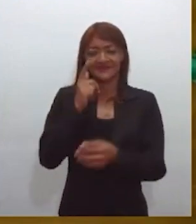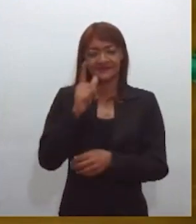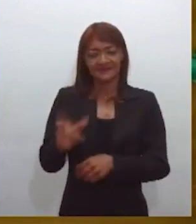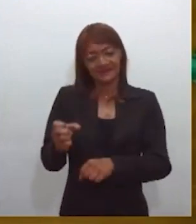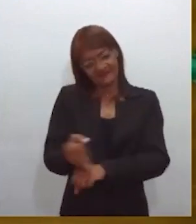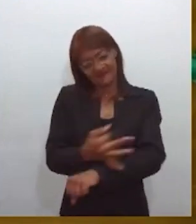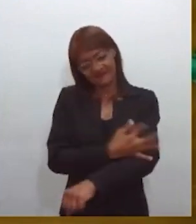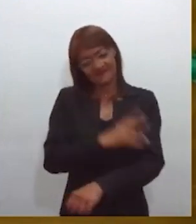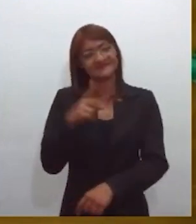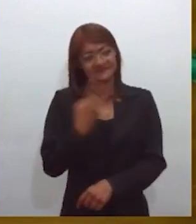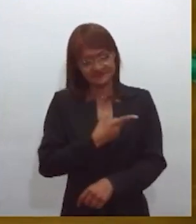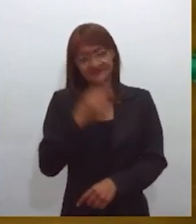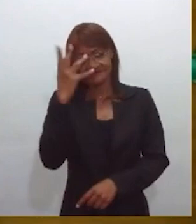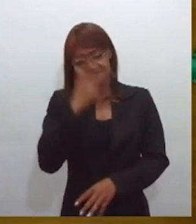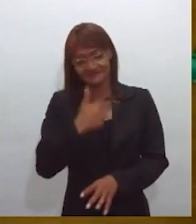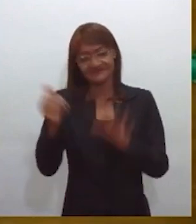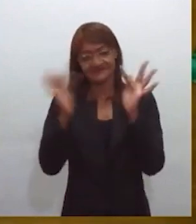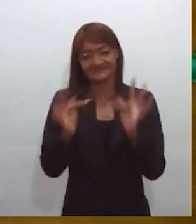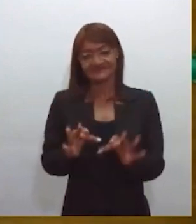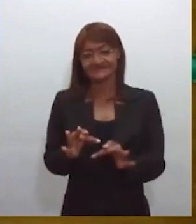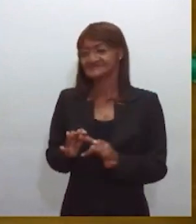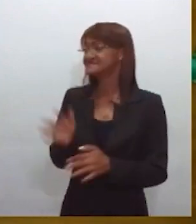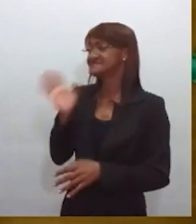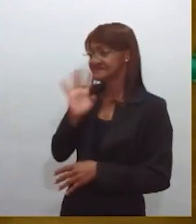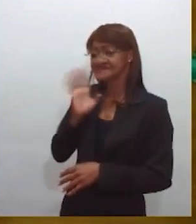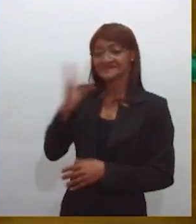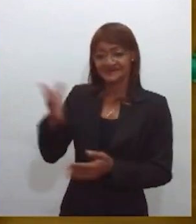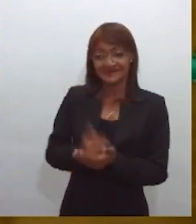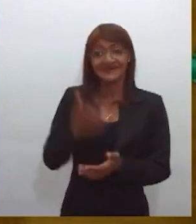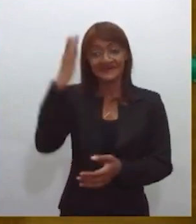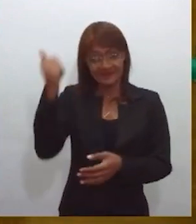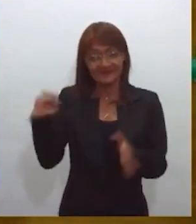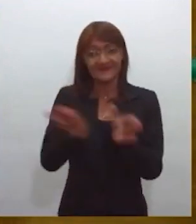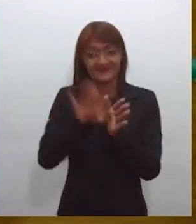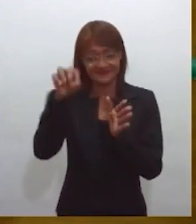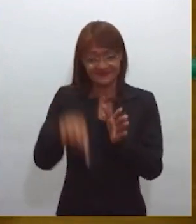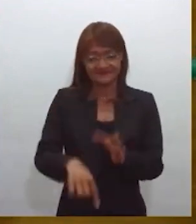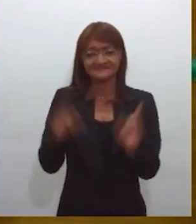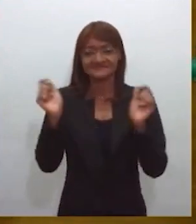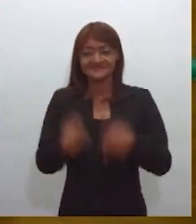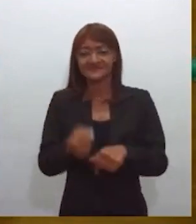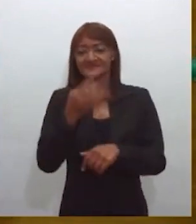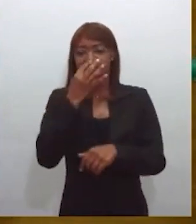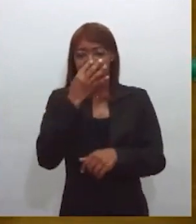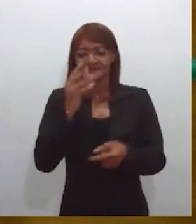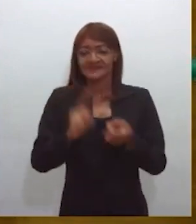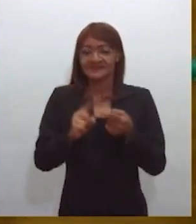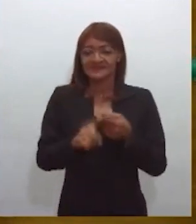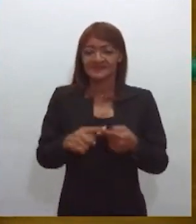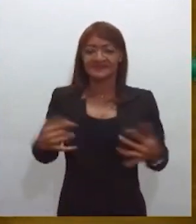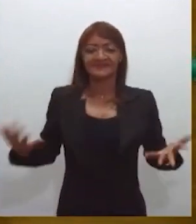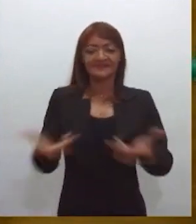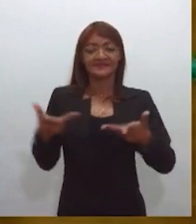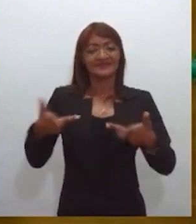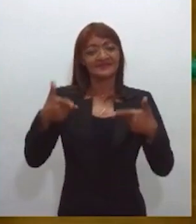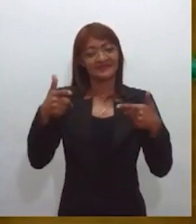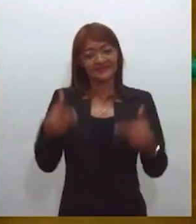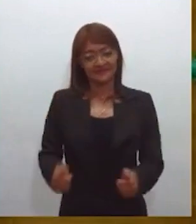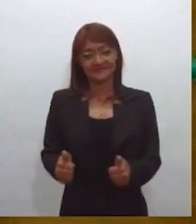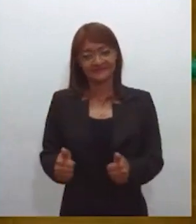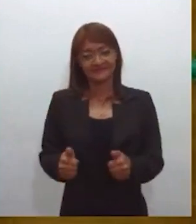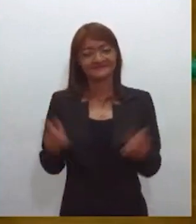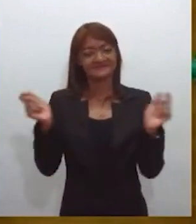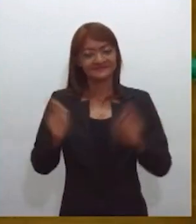muito bonita. Muito bonita mesmo. Bacana. E quem vier amanhã também vai acompanhar uma apresentação brilhante aqui, né? As apresentações aqui do